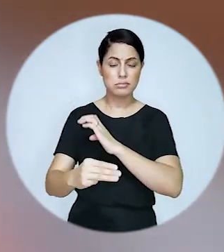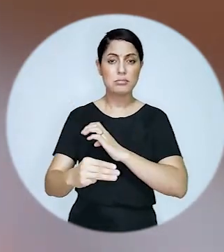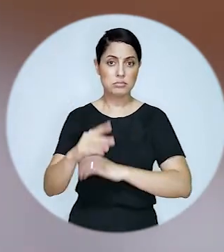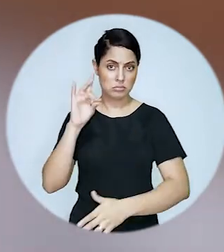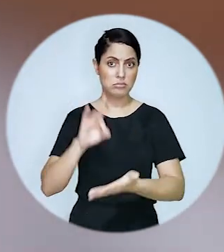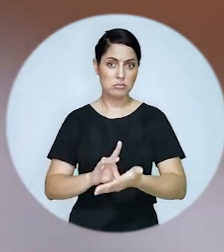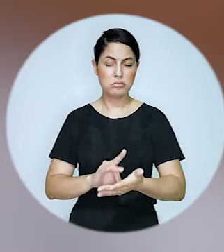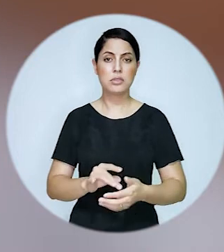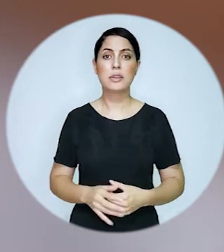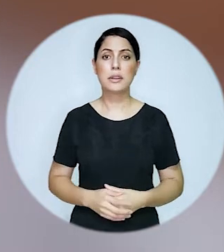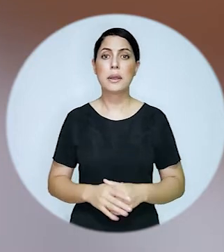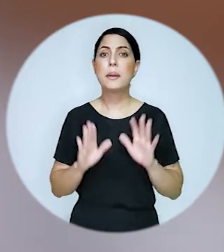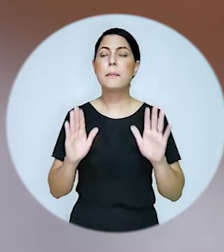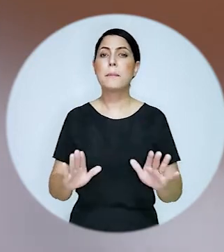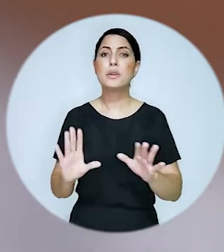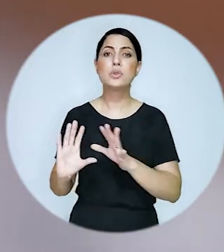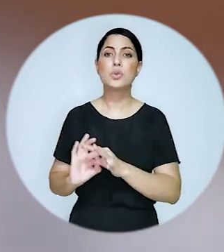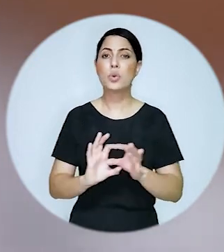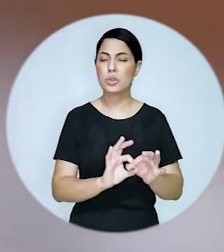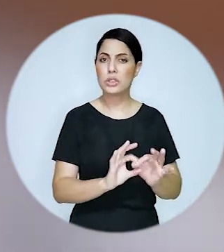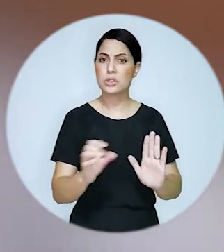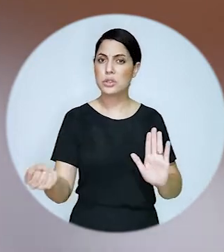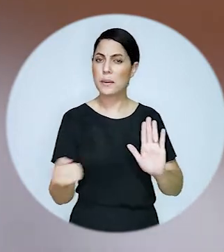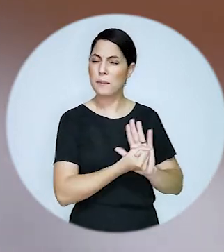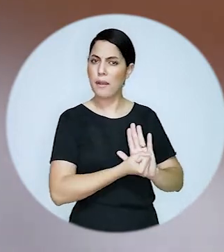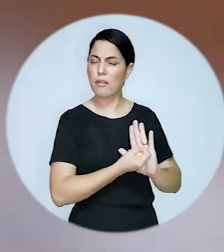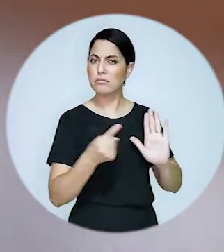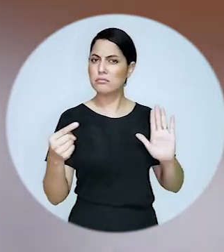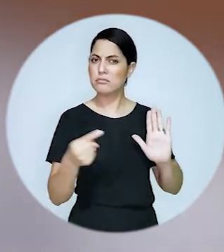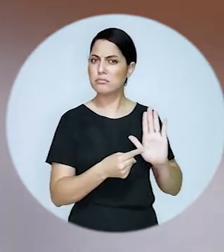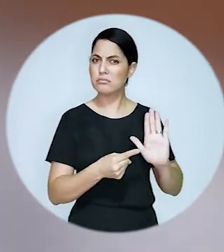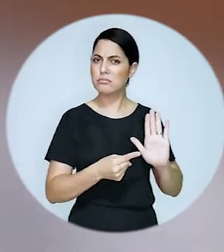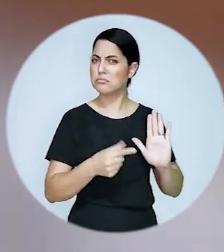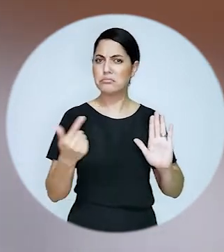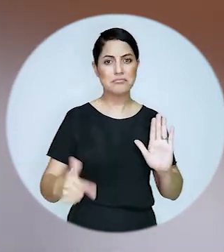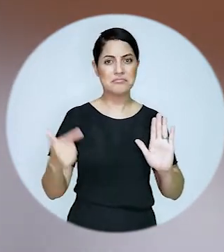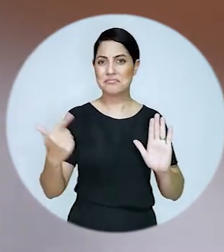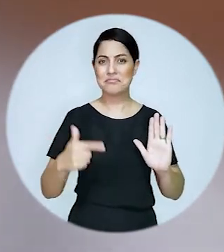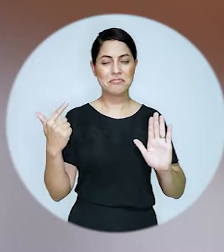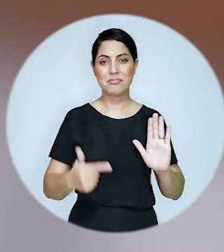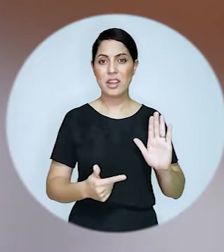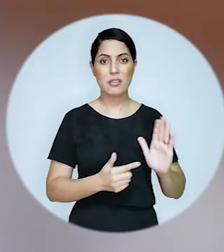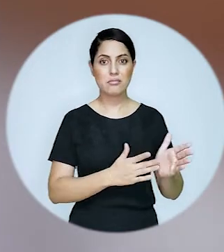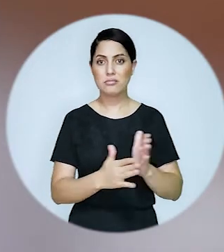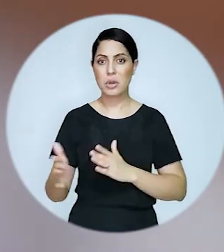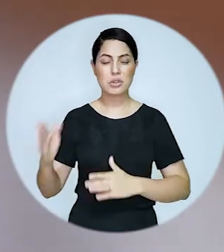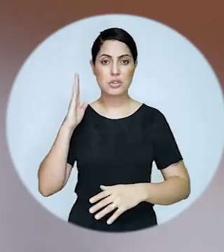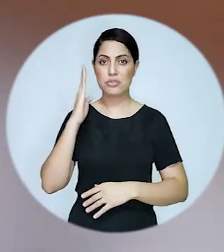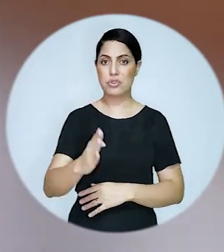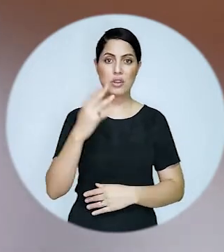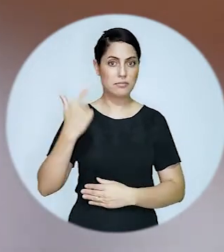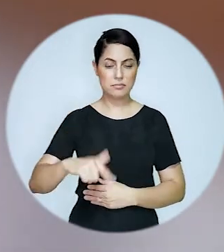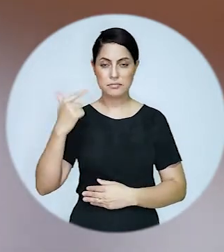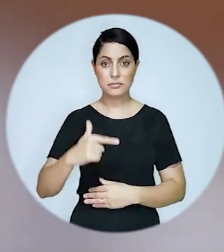processo especificamente. Mas com relação ao acompanhamento da marca, não existe esse procedimento, esse